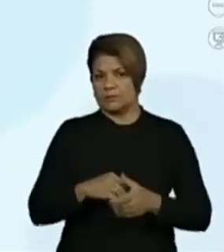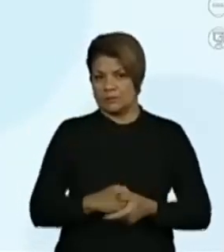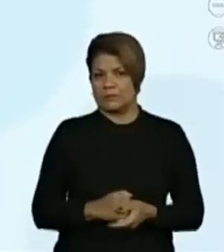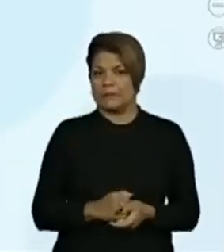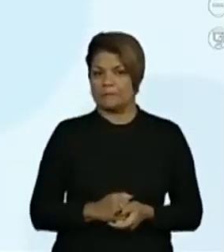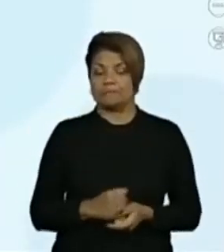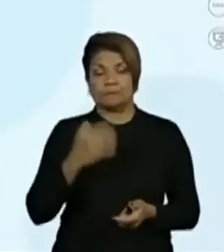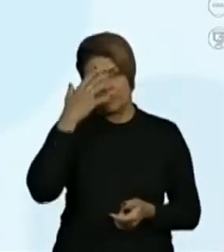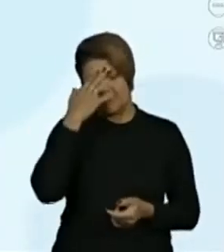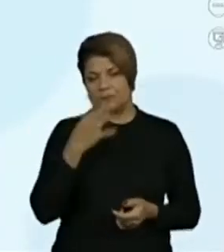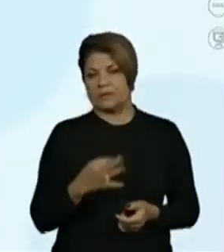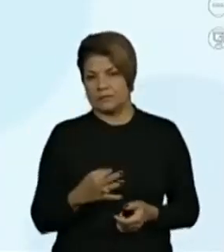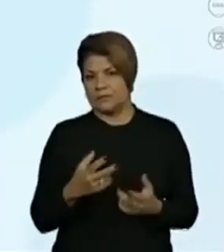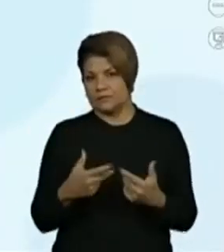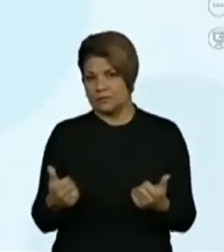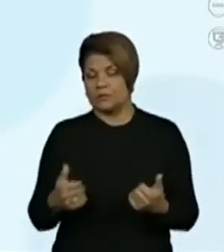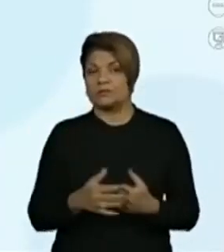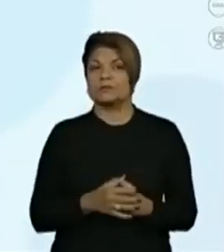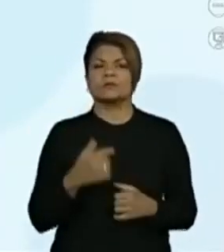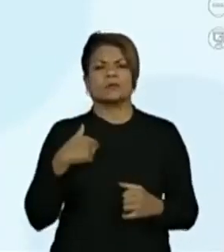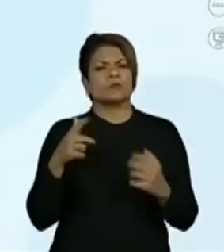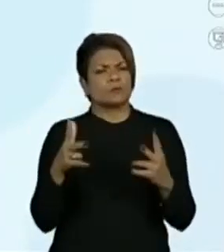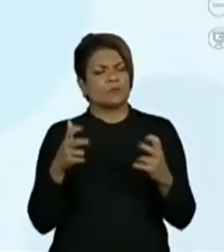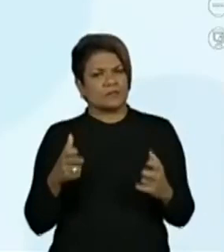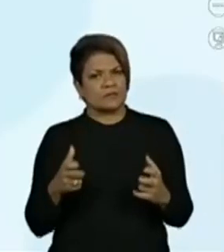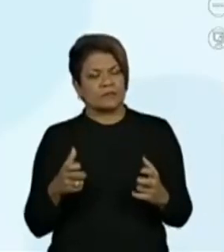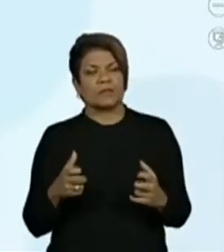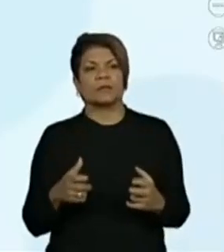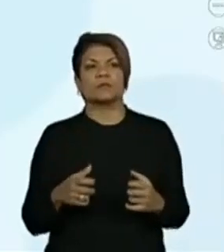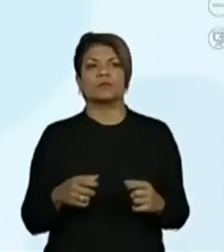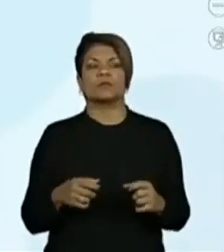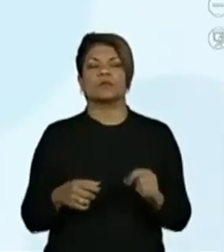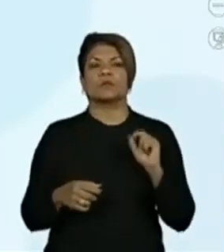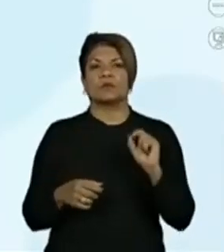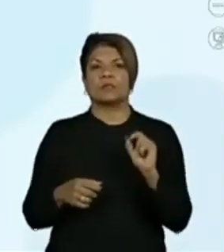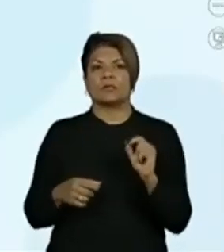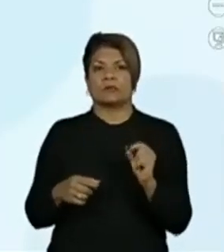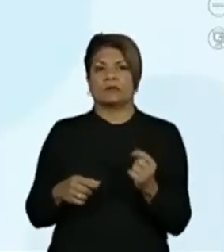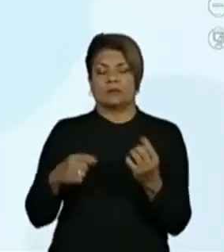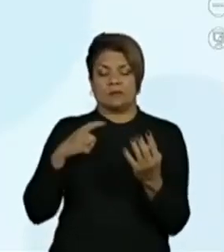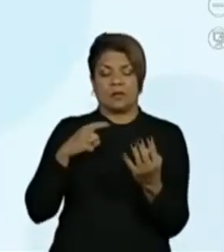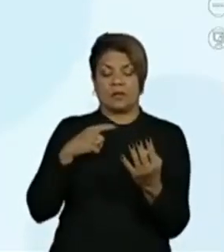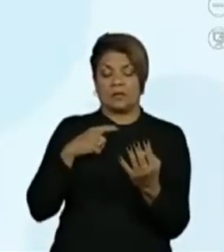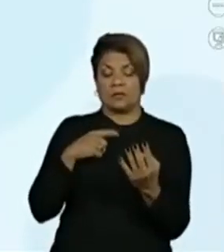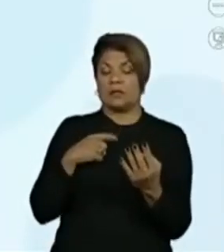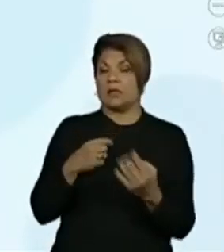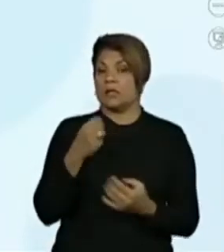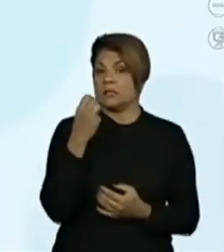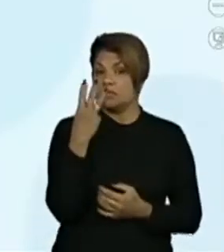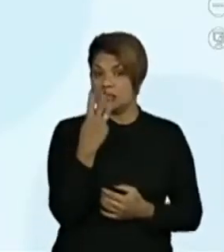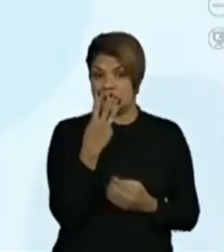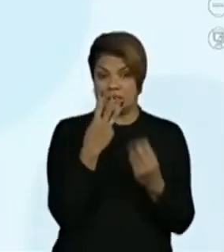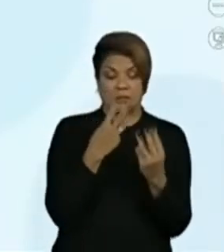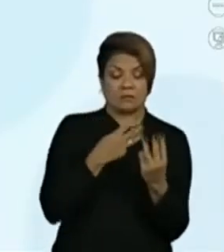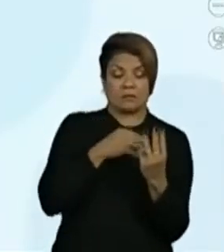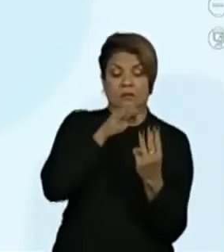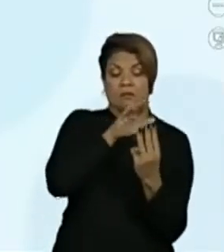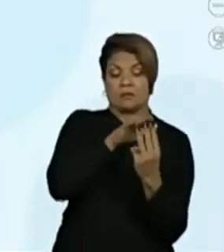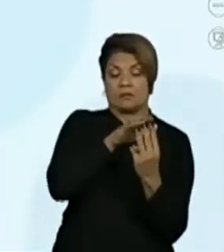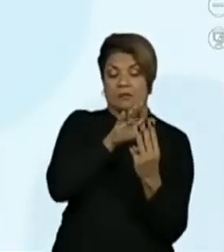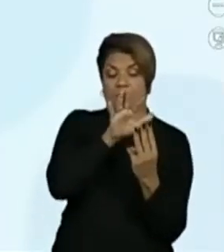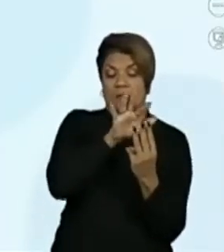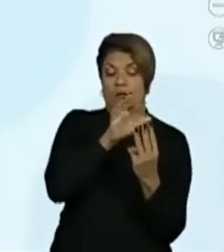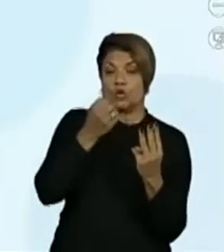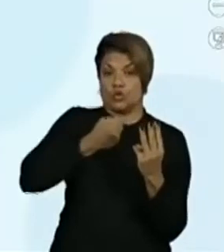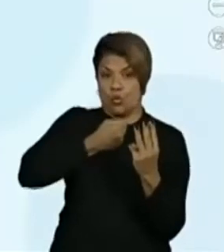me ajudar a entender aí. Eu percebo que a cada três números, não é? Eu tenho a classe seguinte,